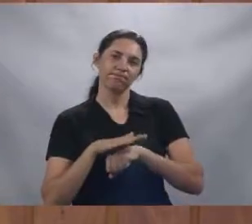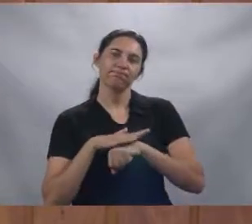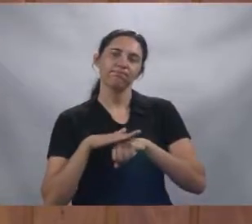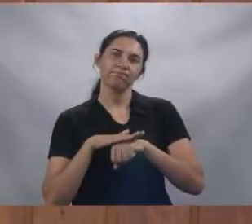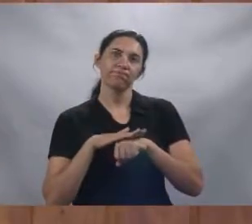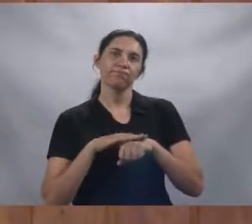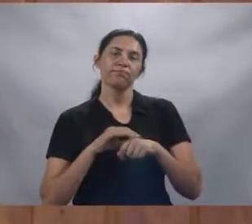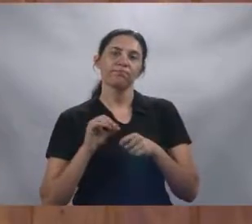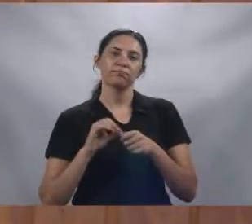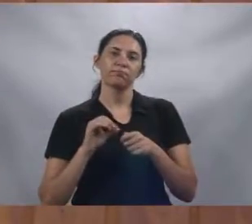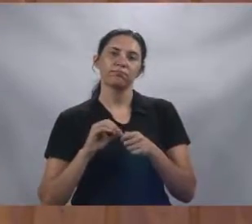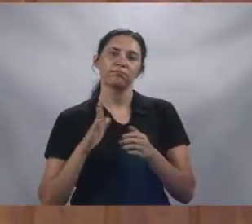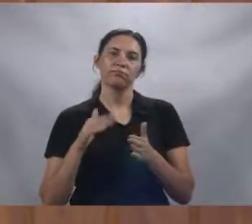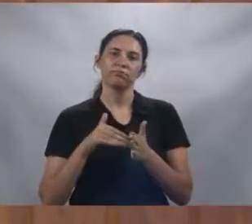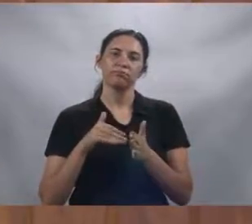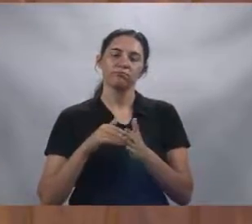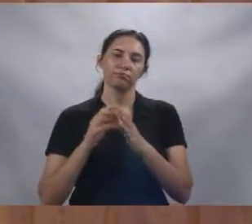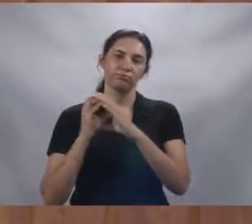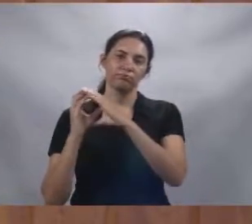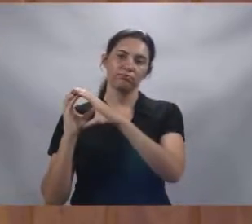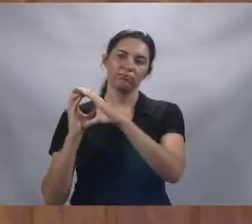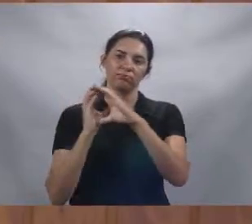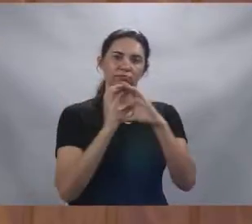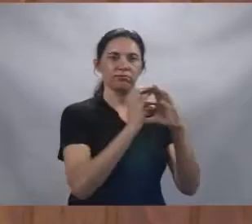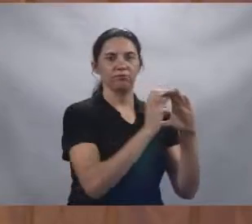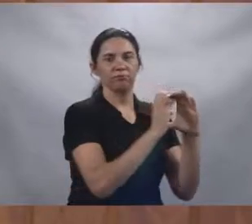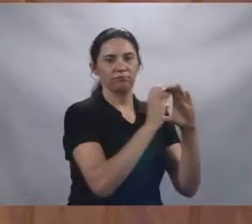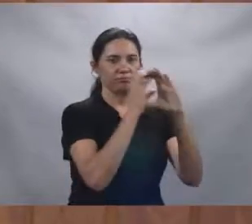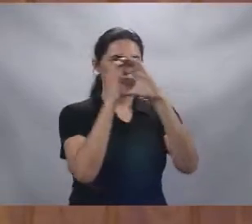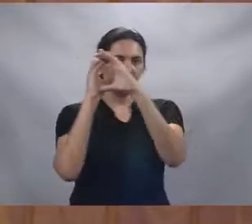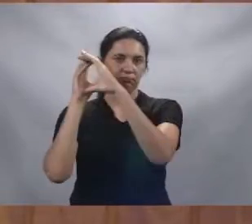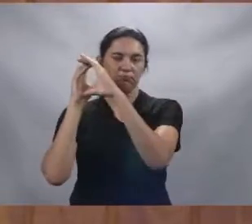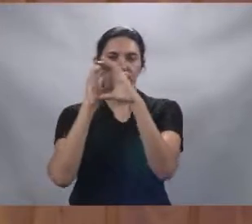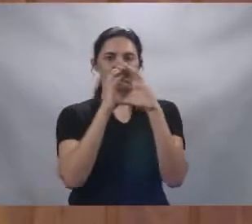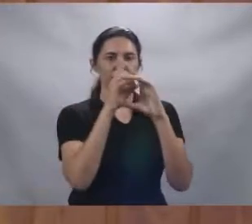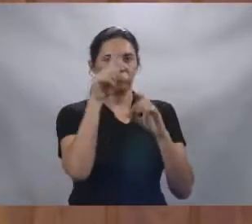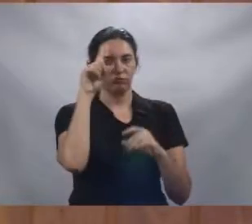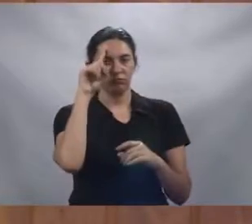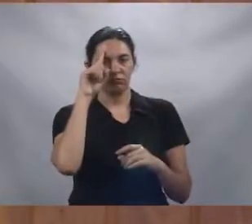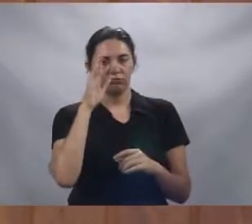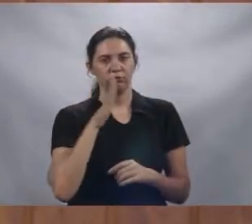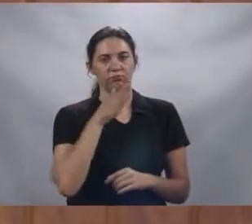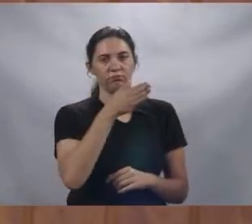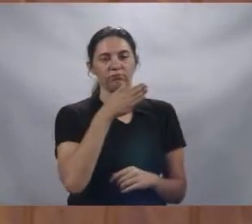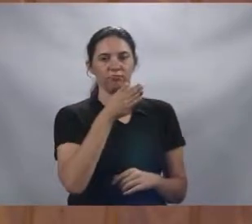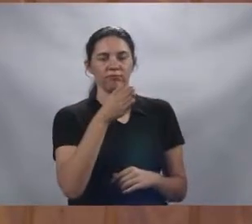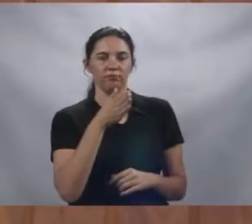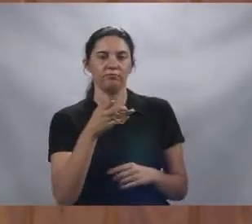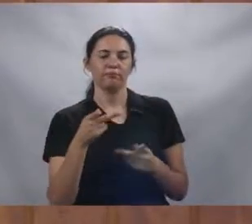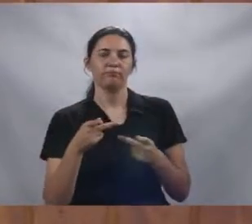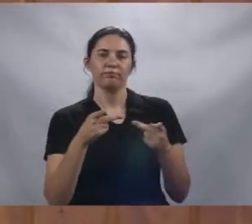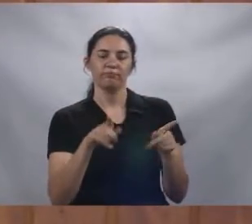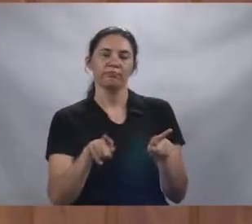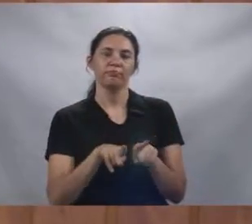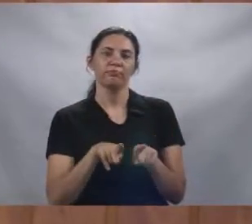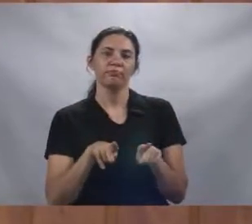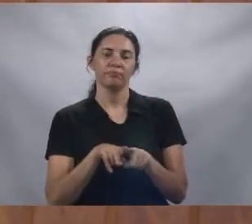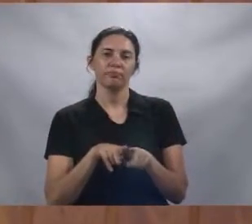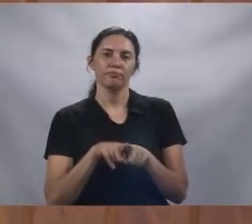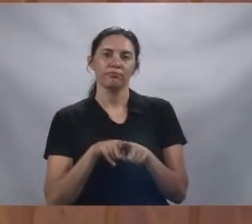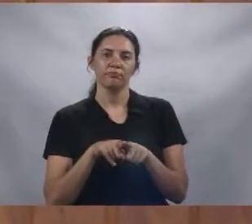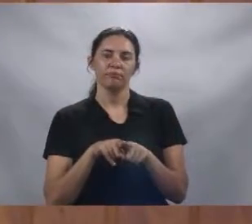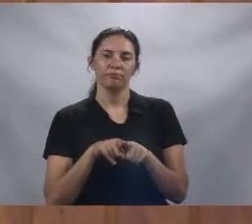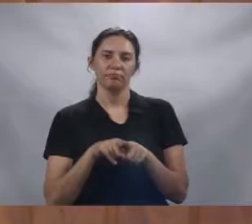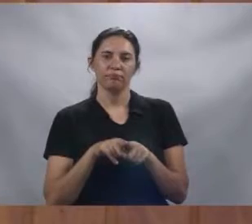filmagem lá no dia que fomos lá. Visitamos também a situação